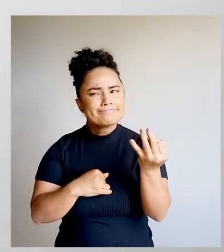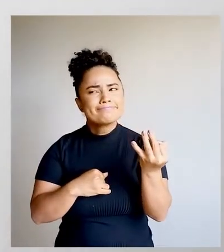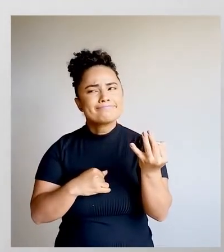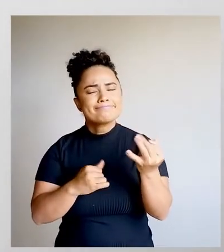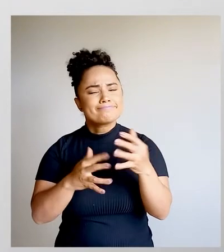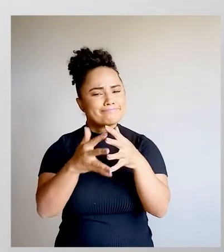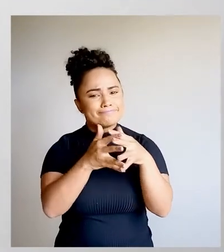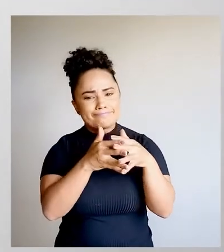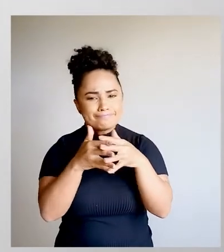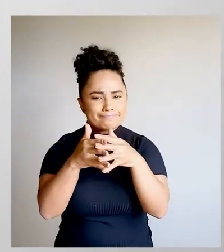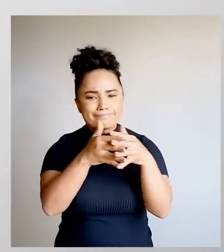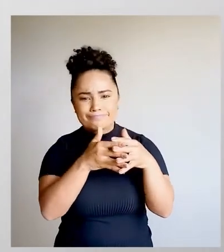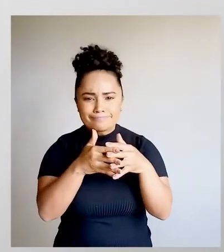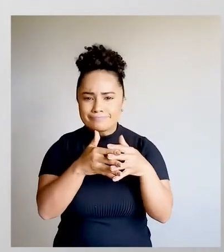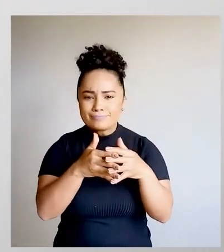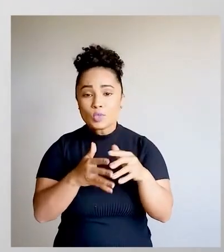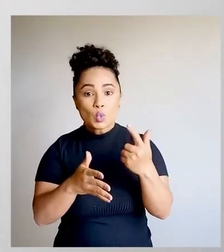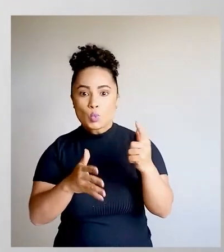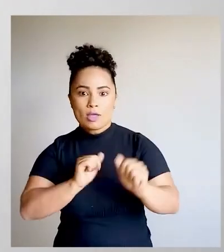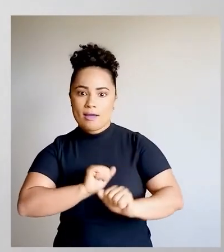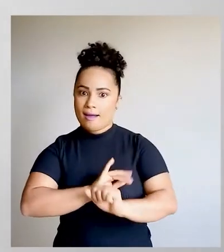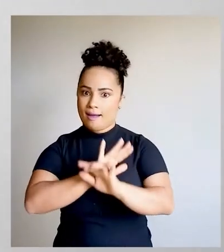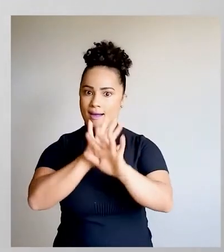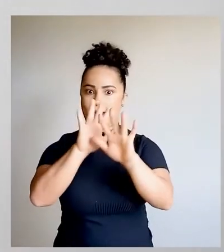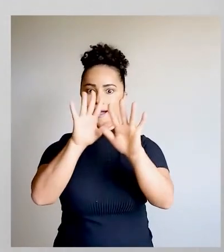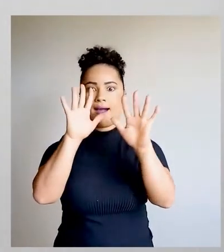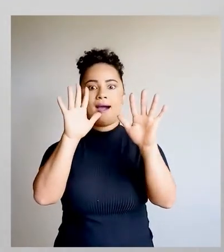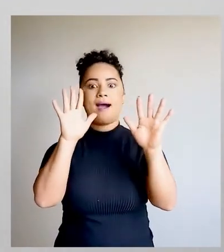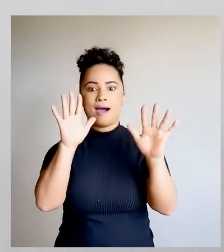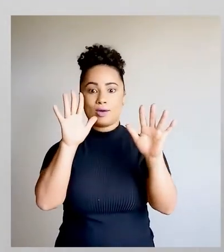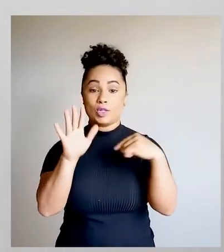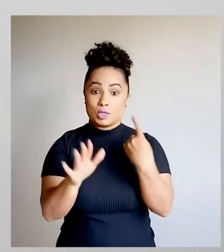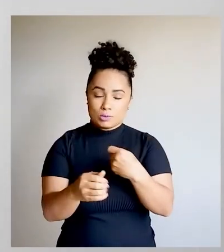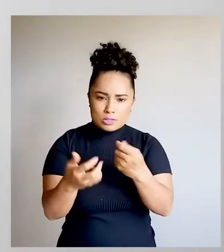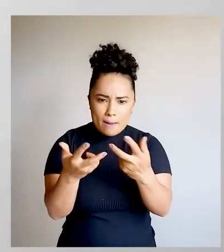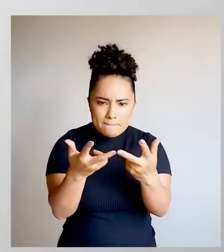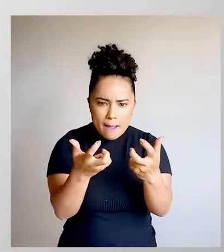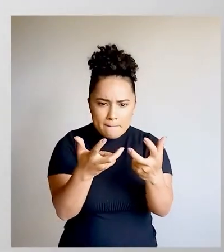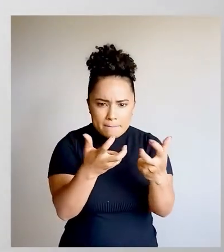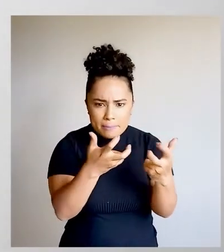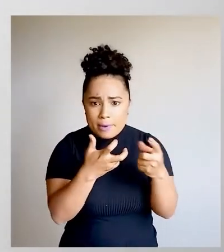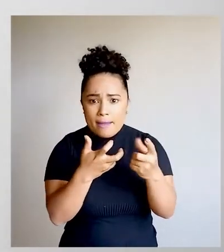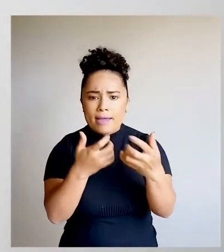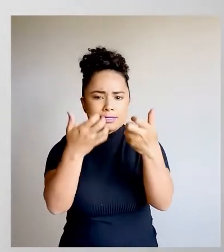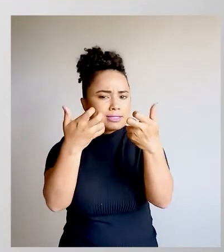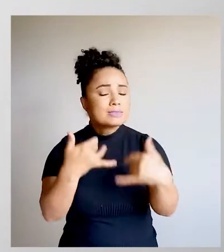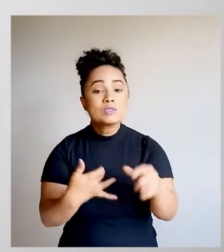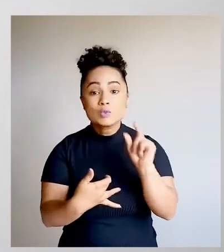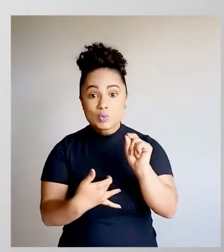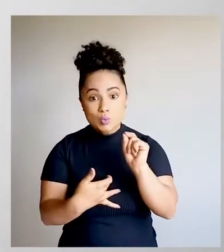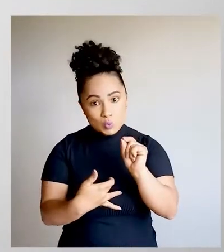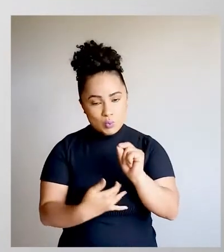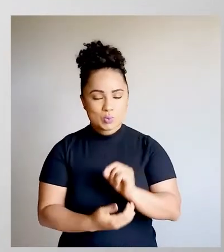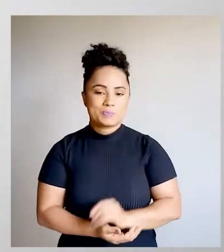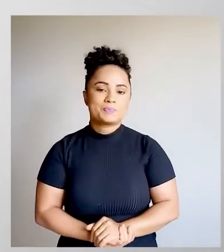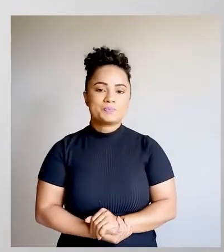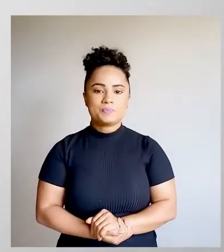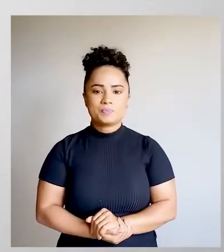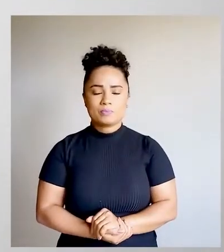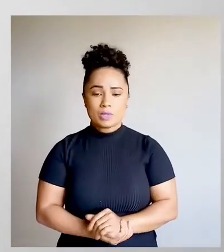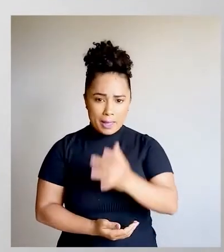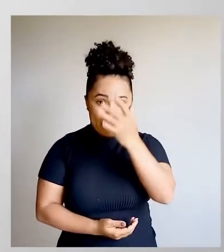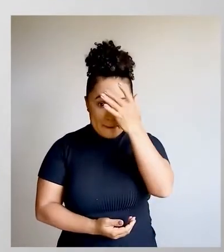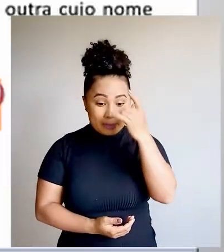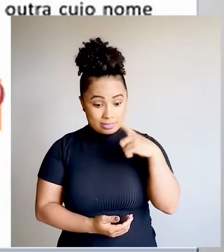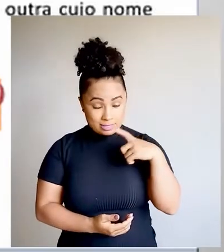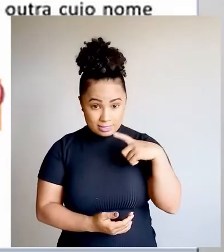mergulhar, estão lá no fundo, para a gente poder buscar o que esse texto quer revelar. Olha o a questão está perguntando. As